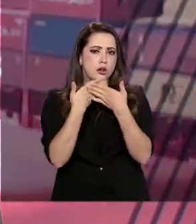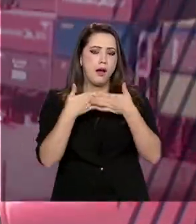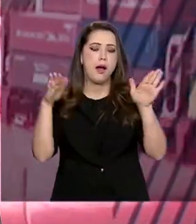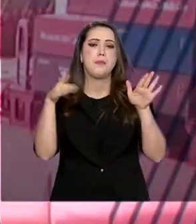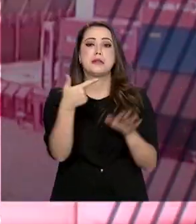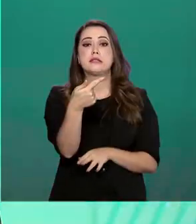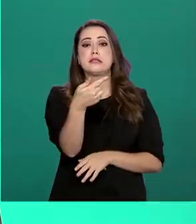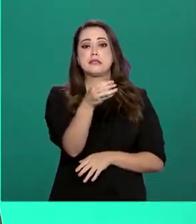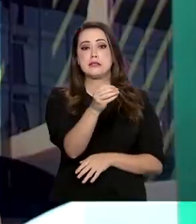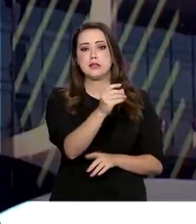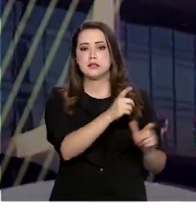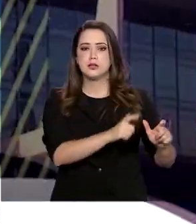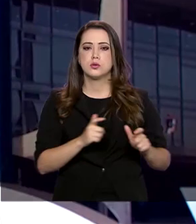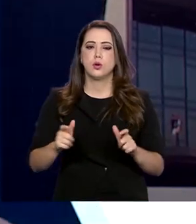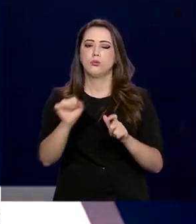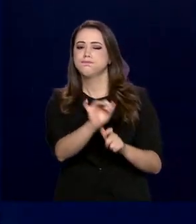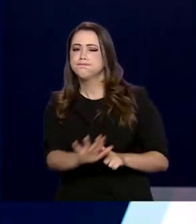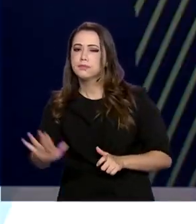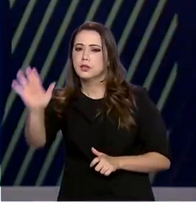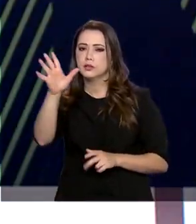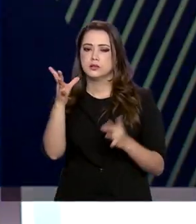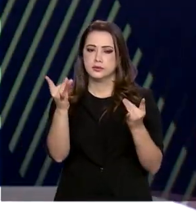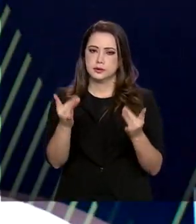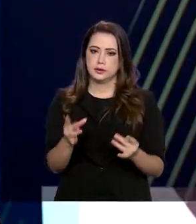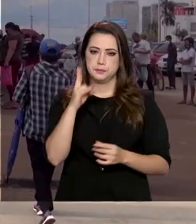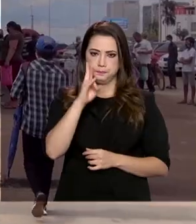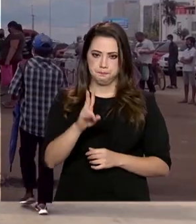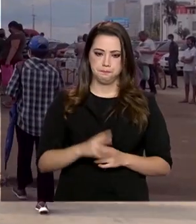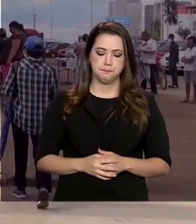700 agências em todo o país. Luana Karen.